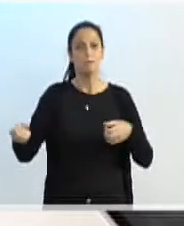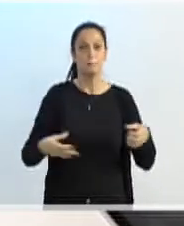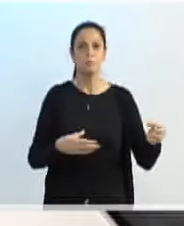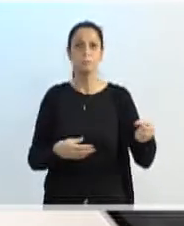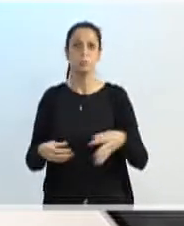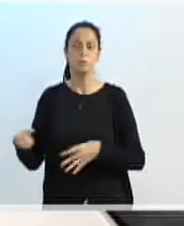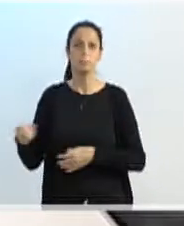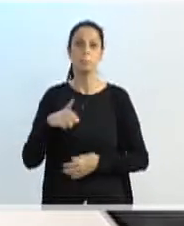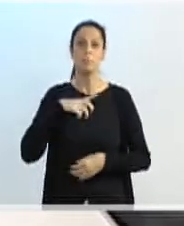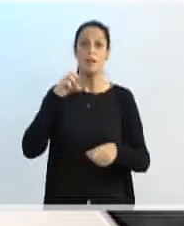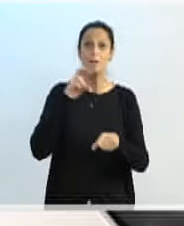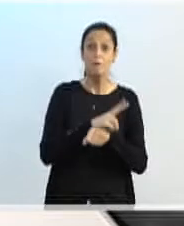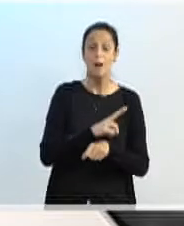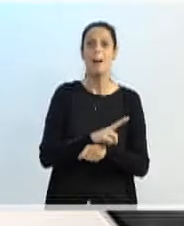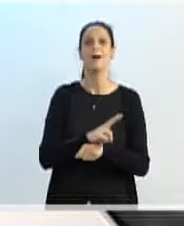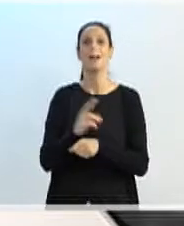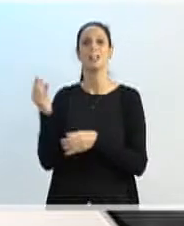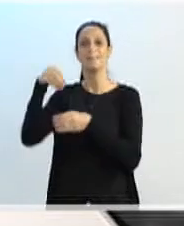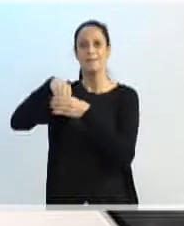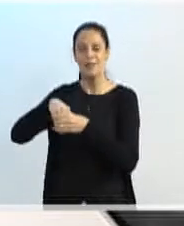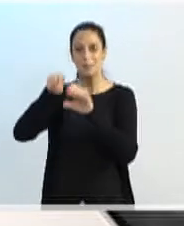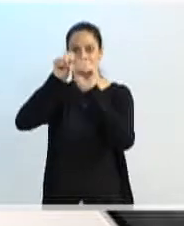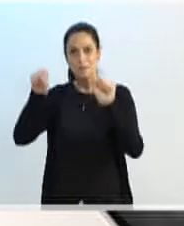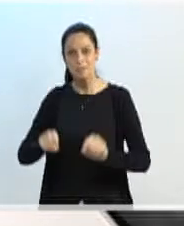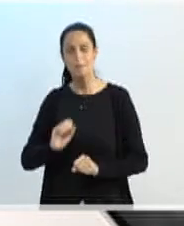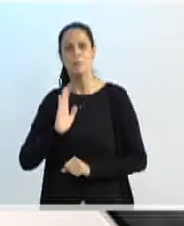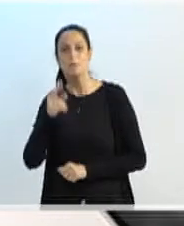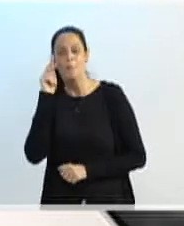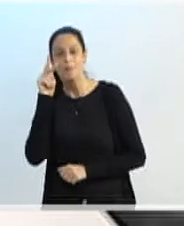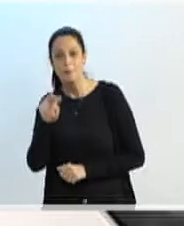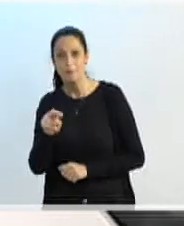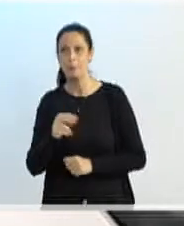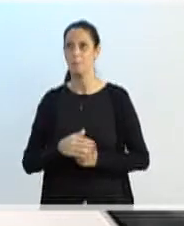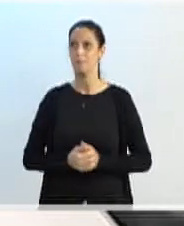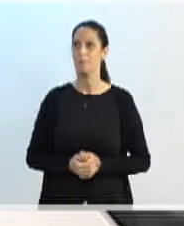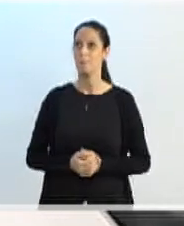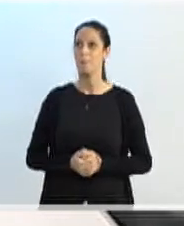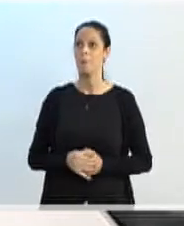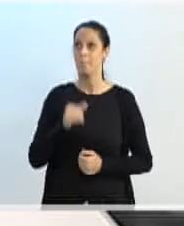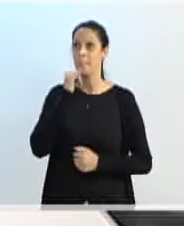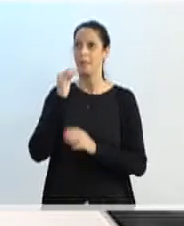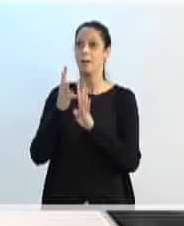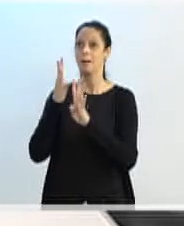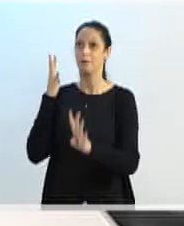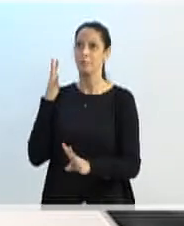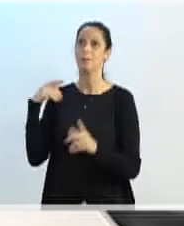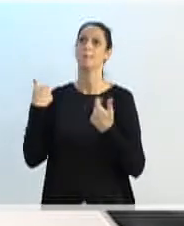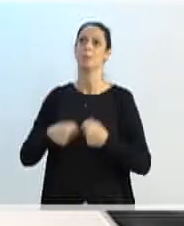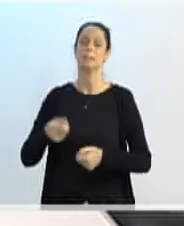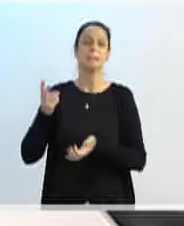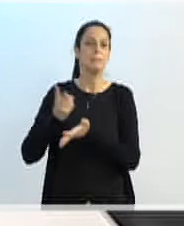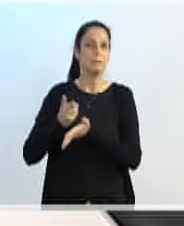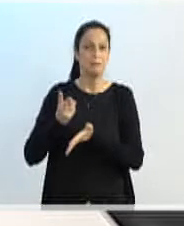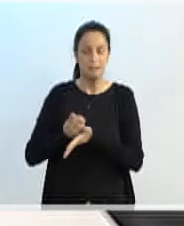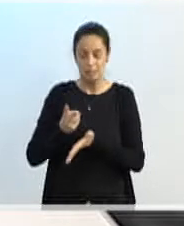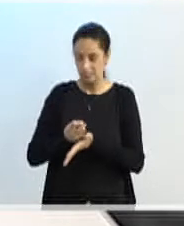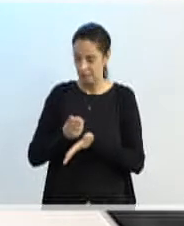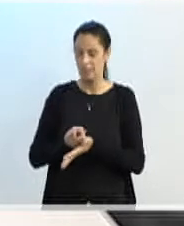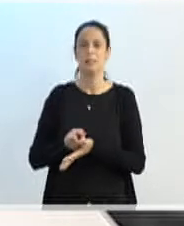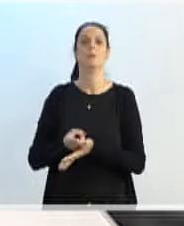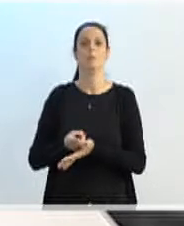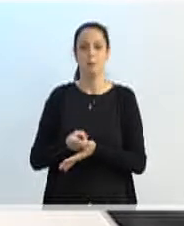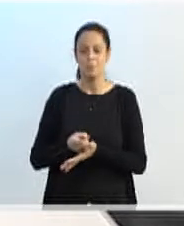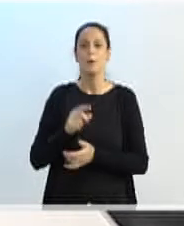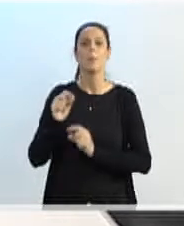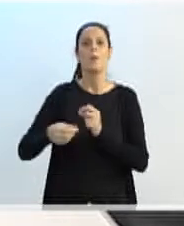ser com critérios de renda, de agrupamento, a fila, ela deve ser atualizada de hora em hora, por conta que, no momento, pode entrar